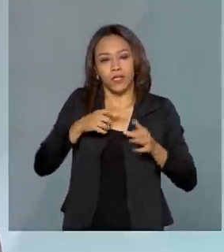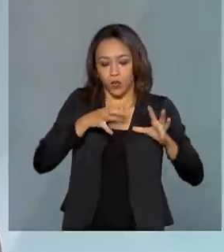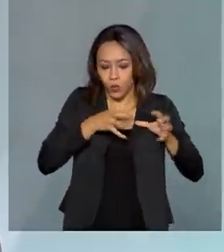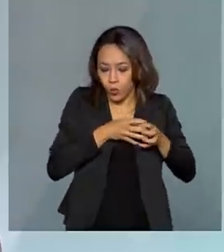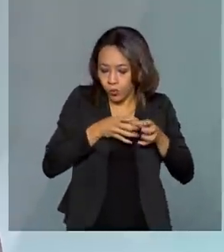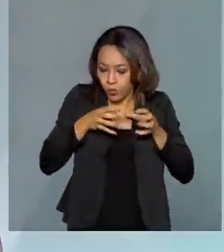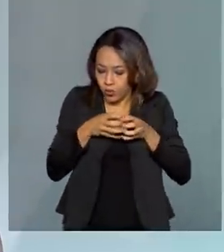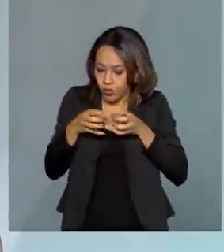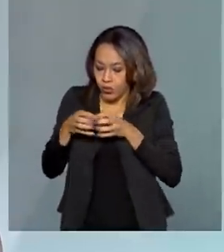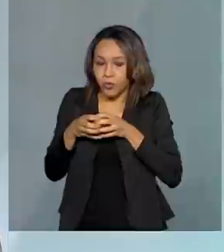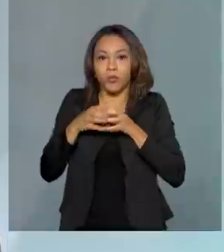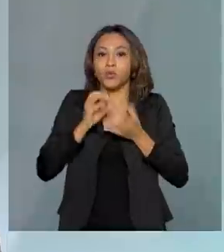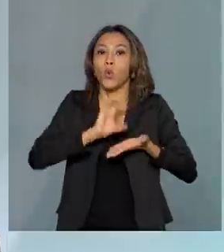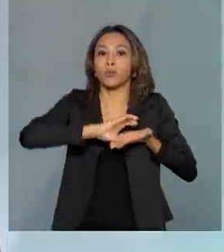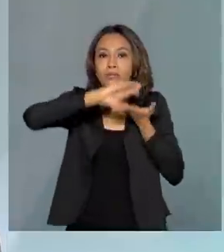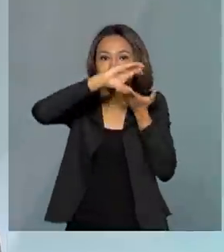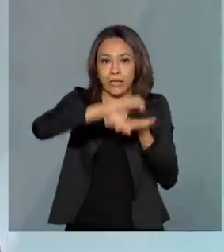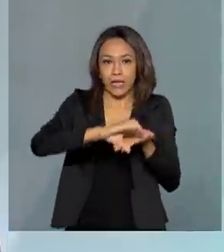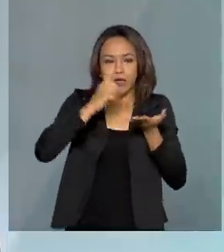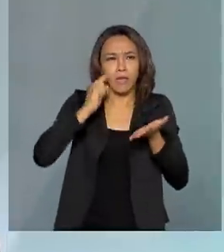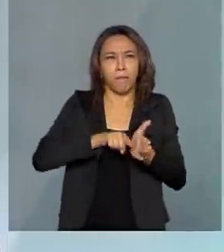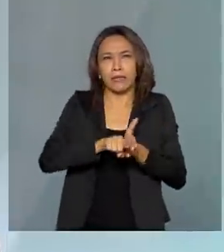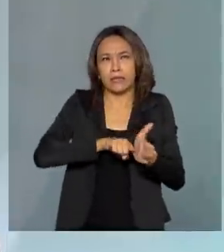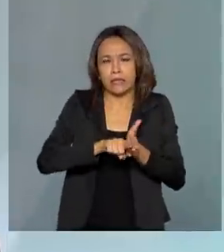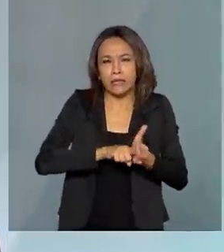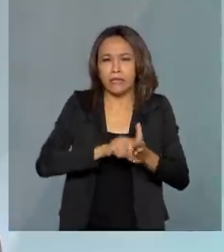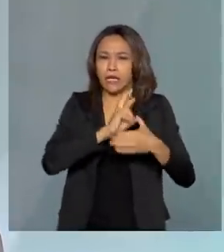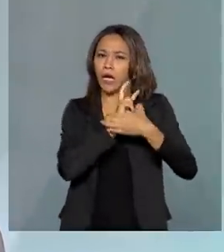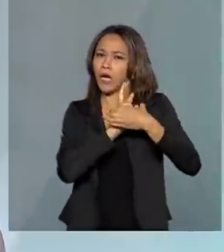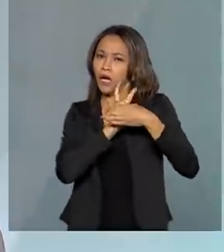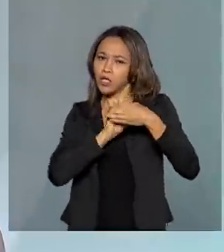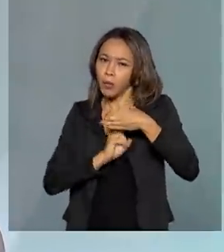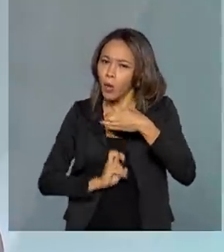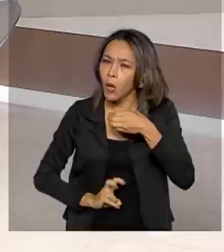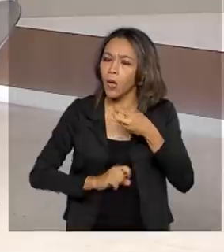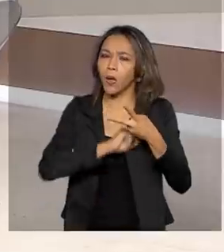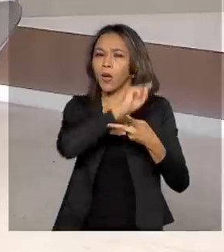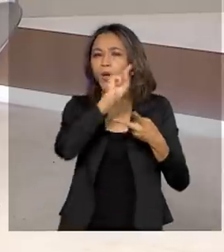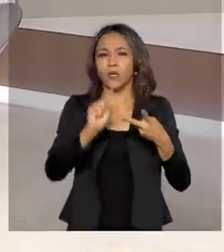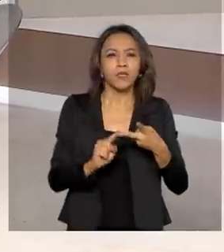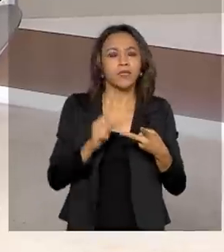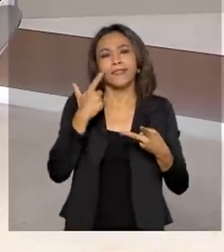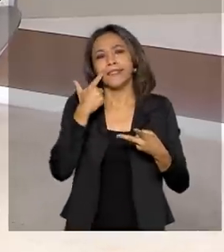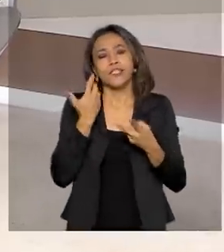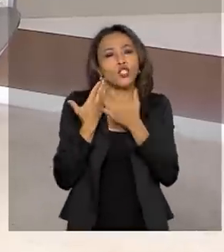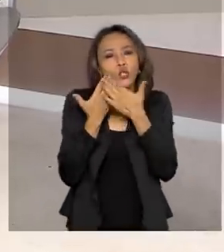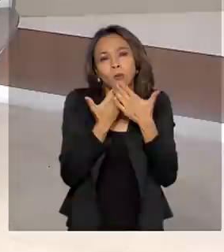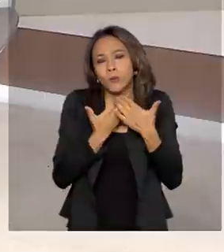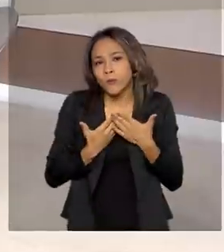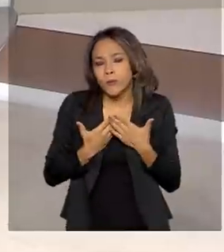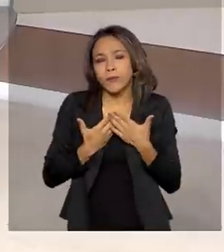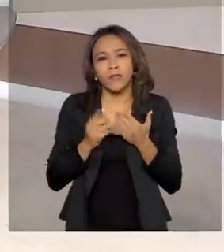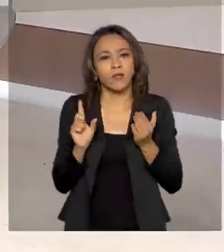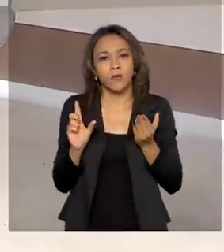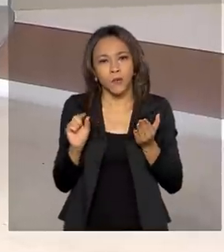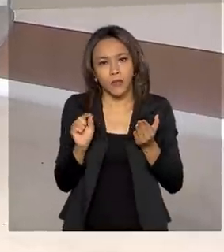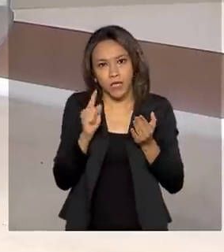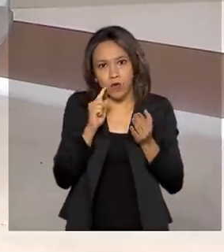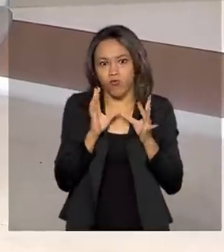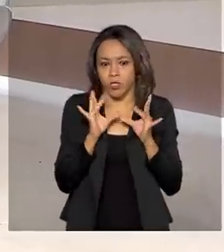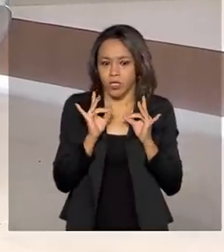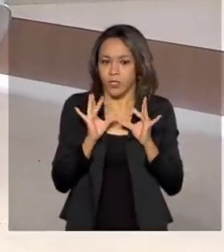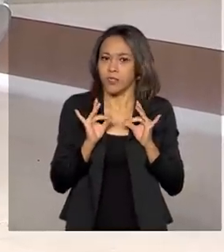temáticas do Conselho, que fazem pesquisas antropológicas e estudam um pouco, com muita